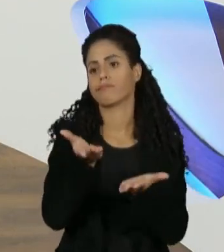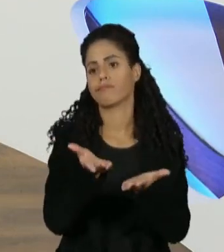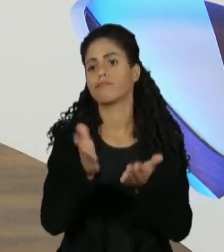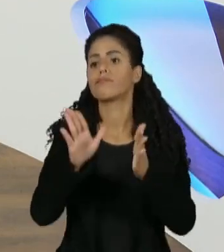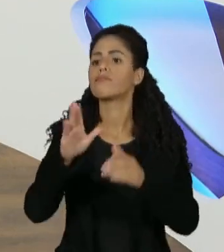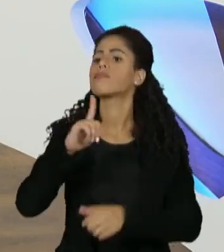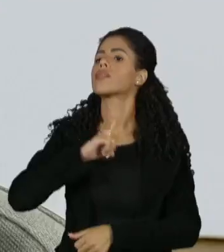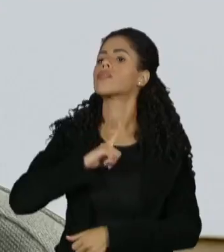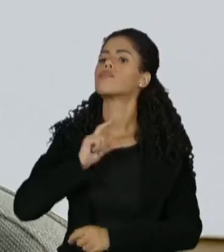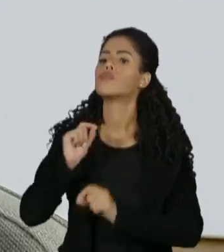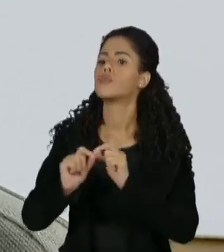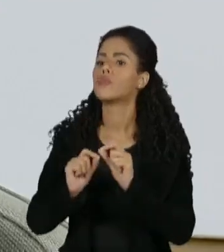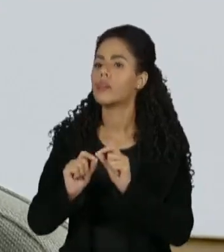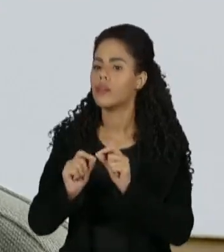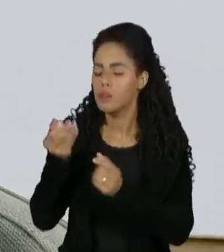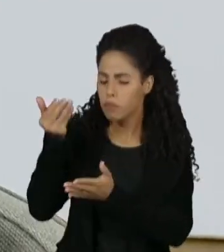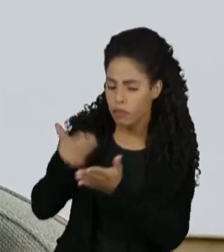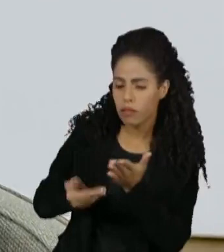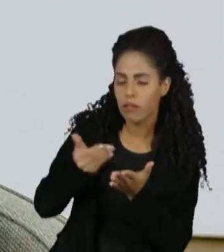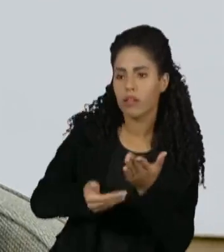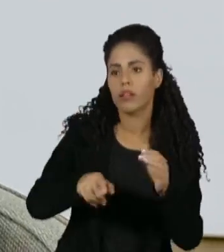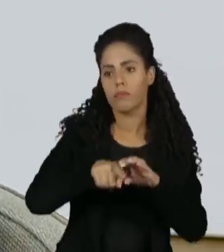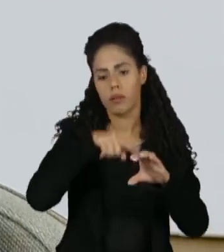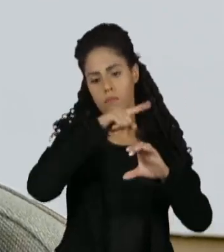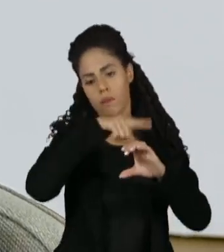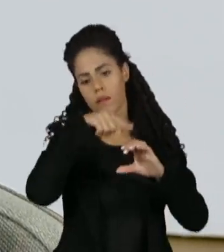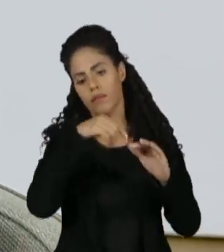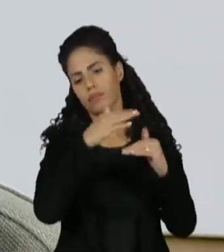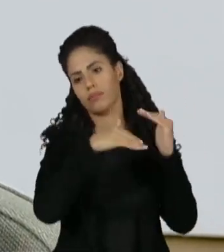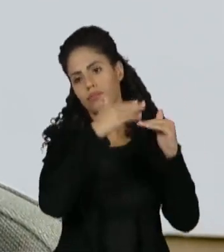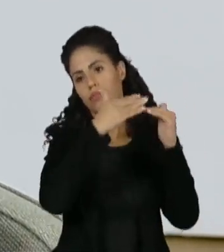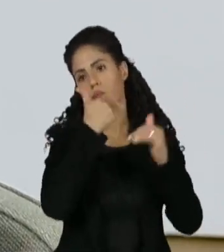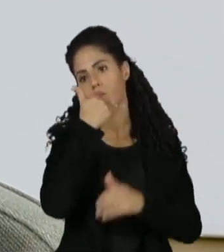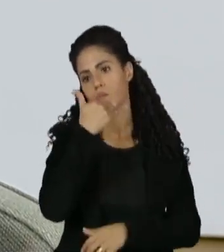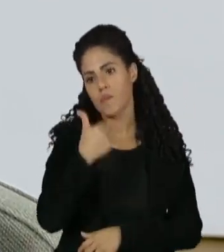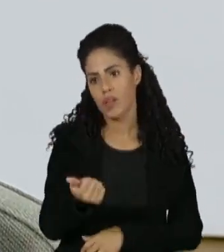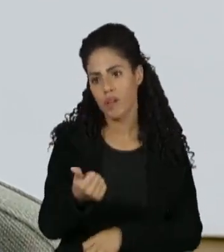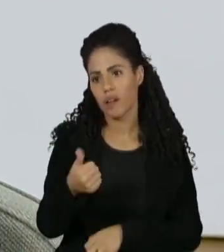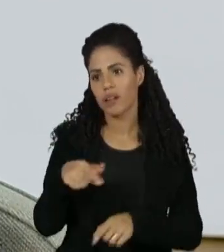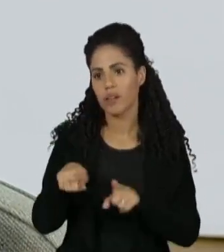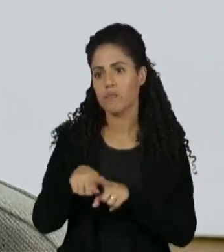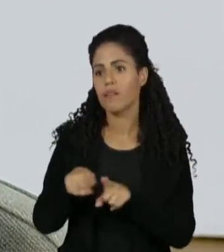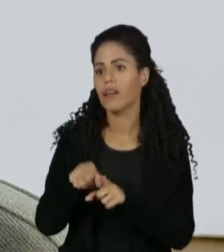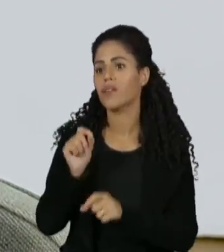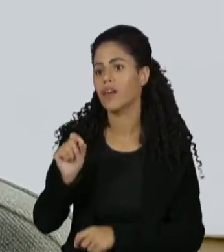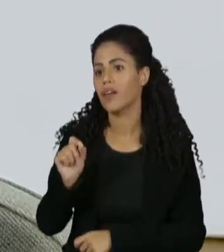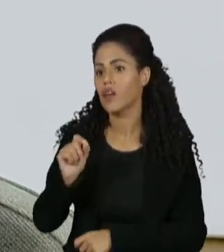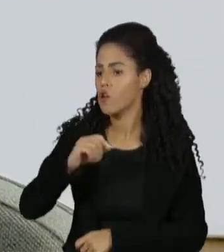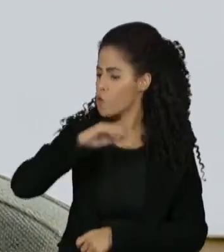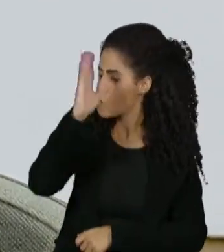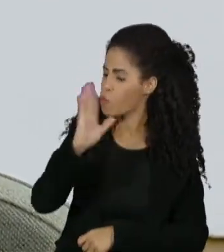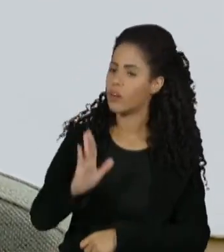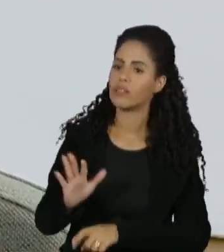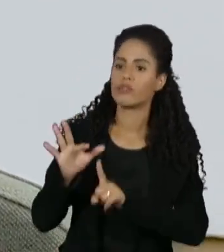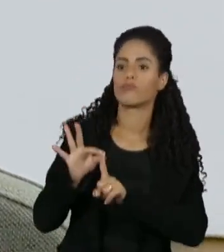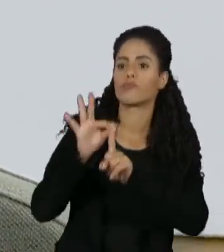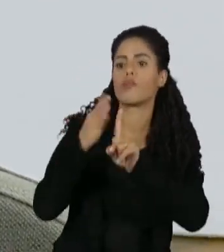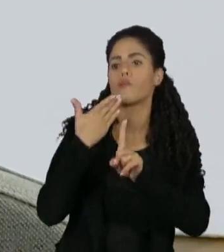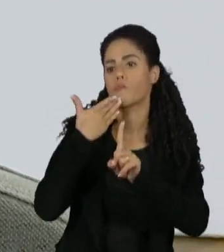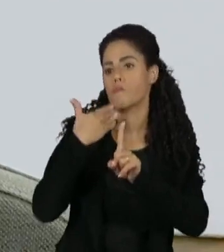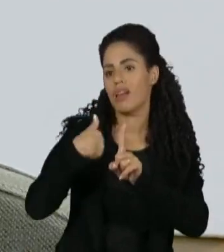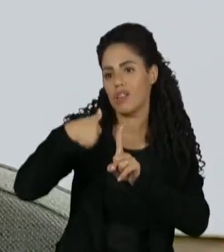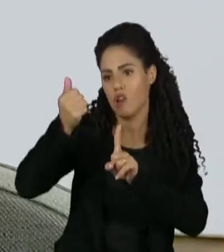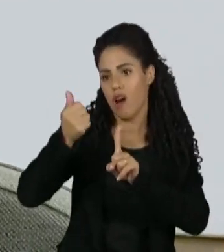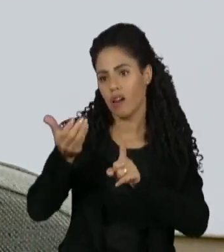Nós perdemos um avanço científico que poderia ter colocado o Brasil no mesmo lugar de protagonismo que o Brasil